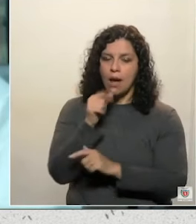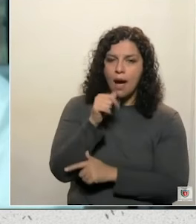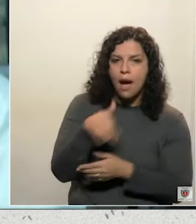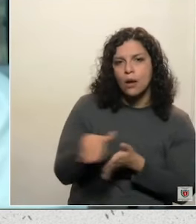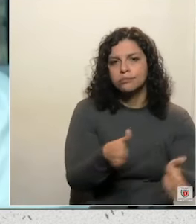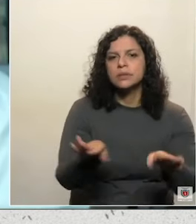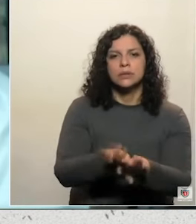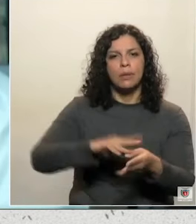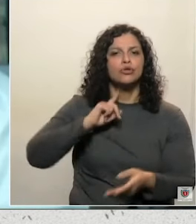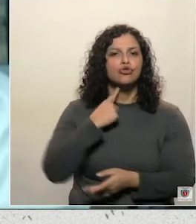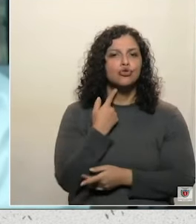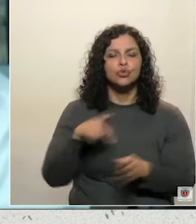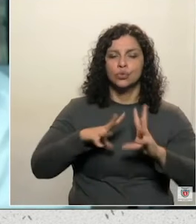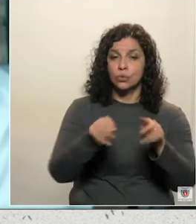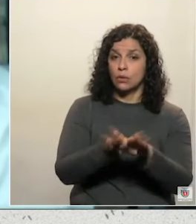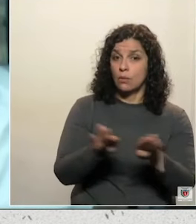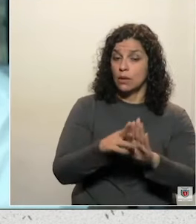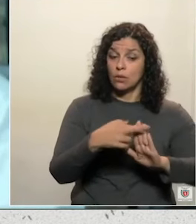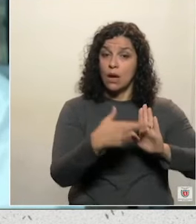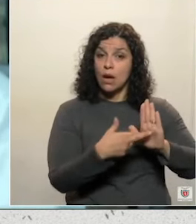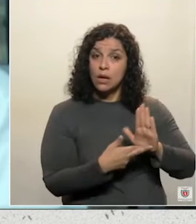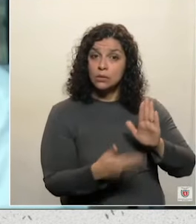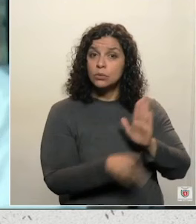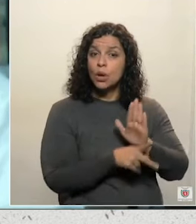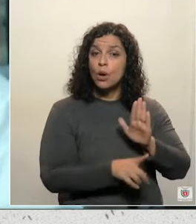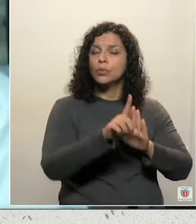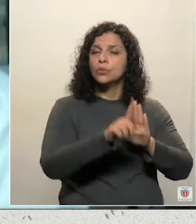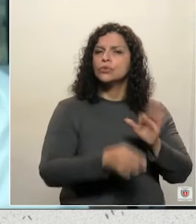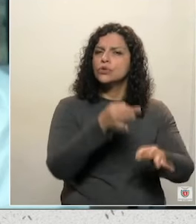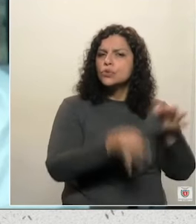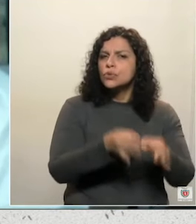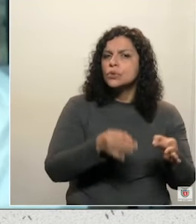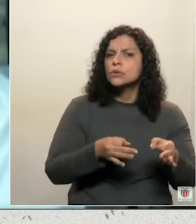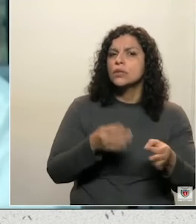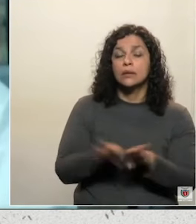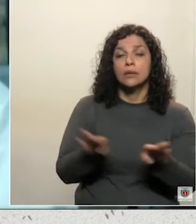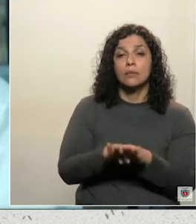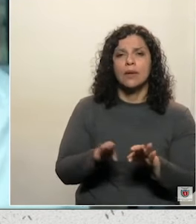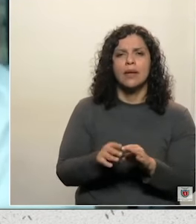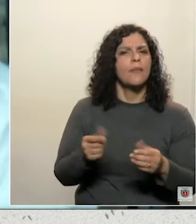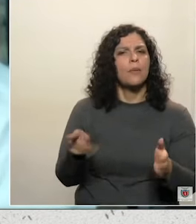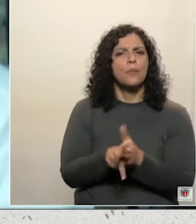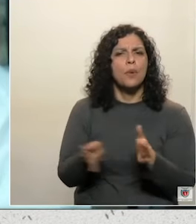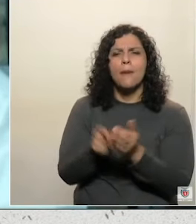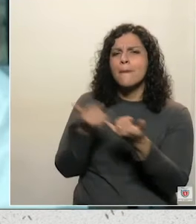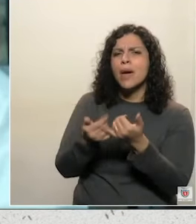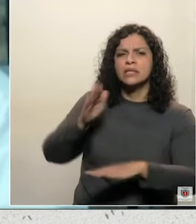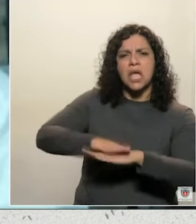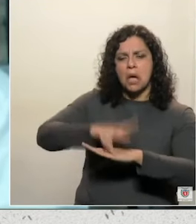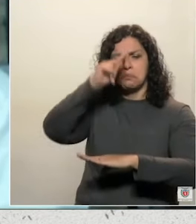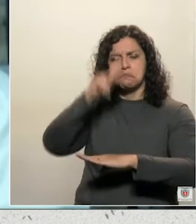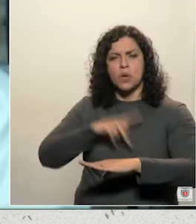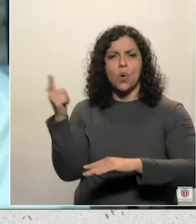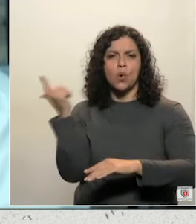falando de um regime jurídico estranho, que é a licença por adesão e compromisso, que seria uma espécie de autolicenciamento